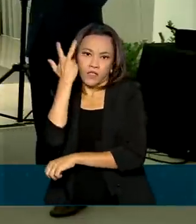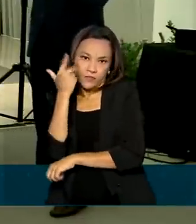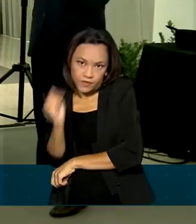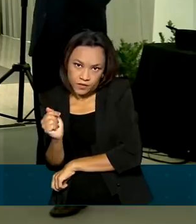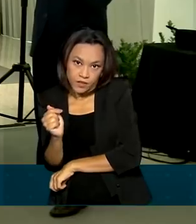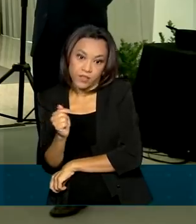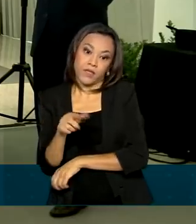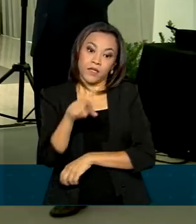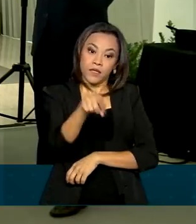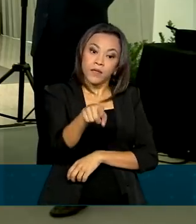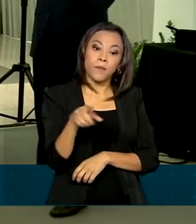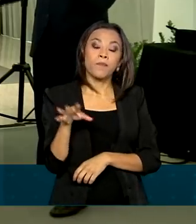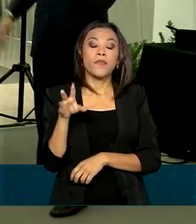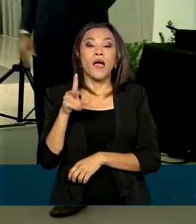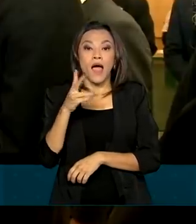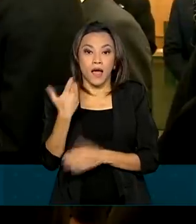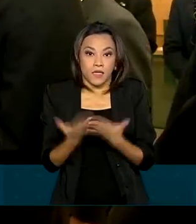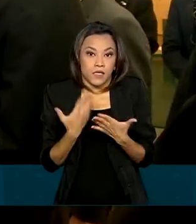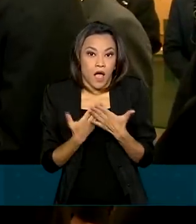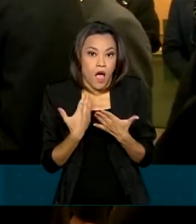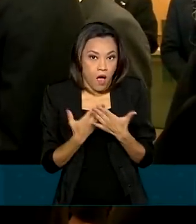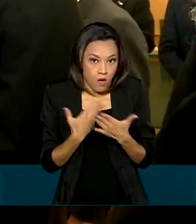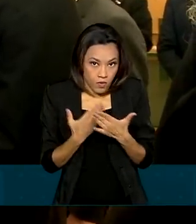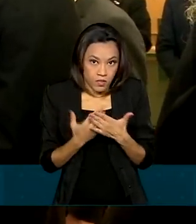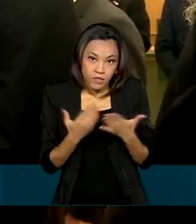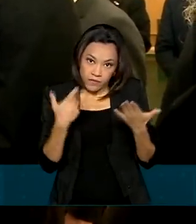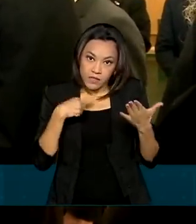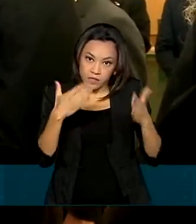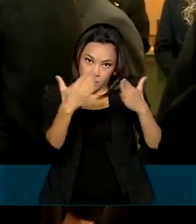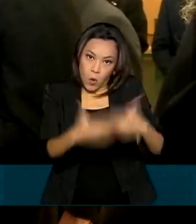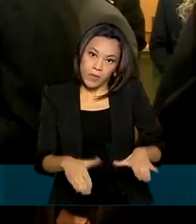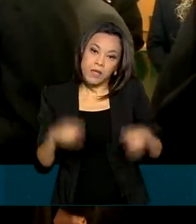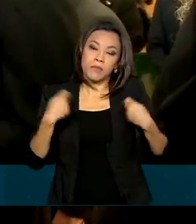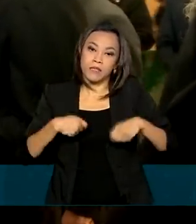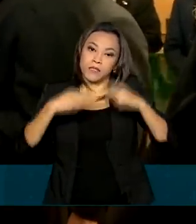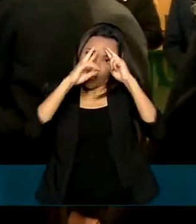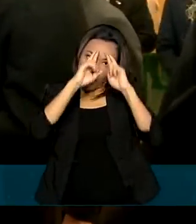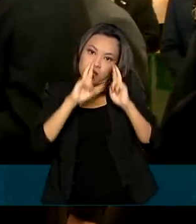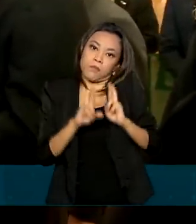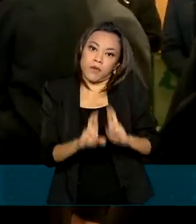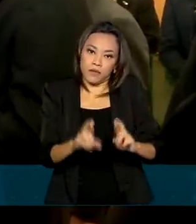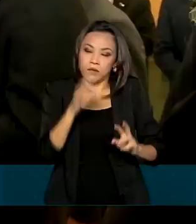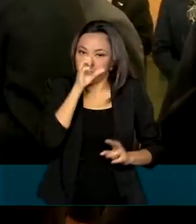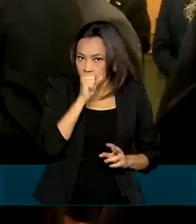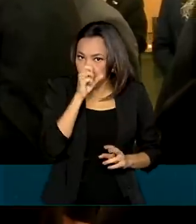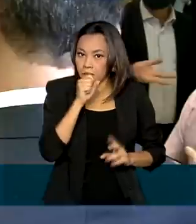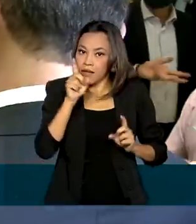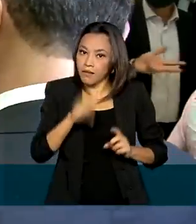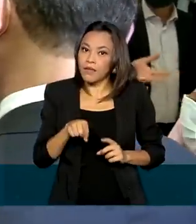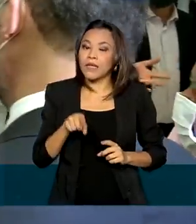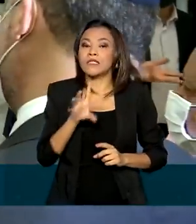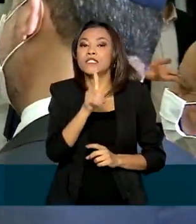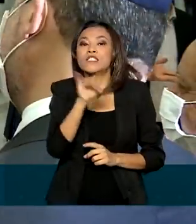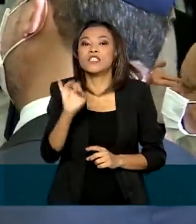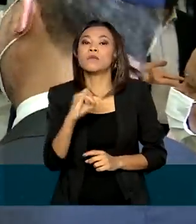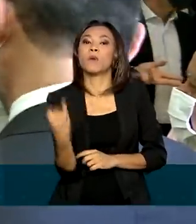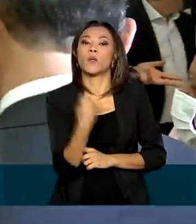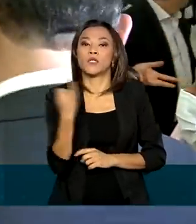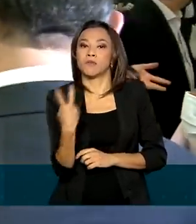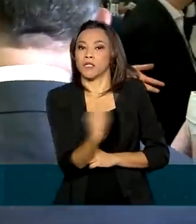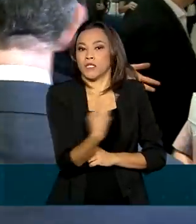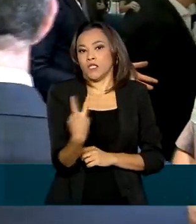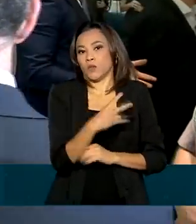que serão repostas por conta da pandemia devem respeitar o dia considerado sagrado para essas religiões e oferecer a